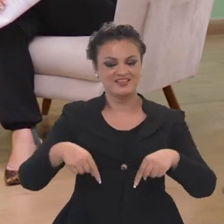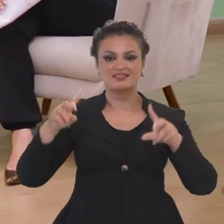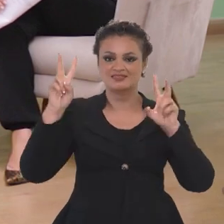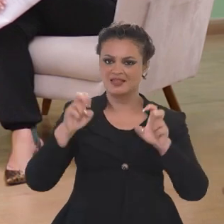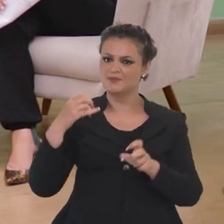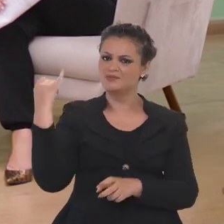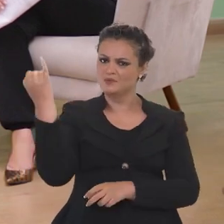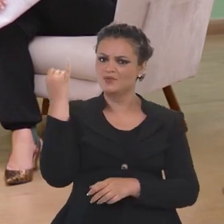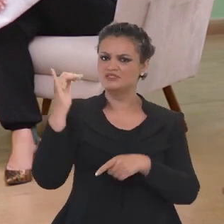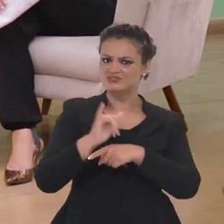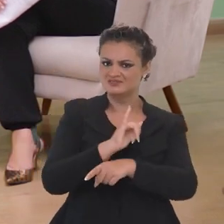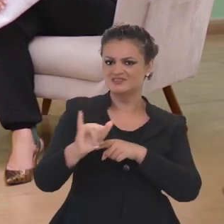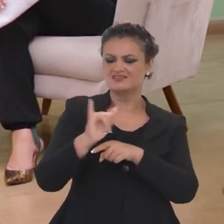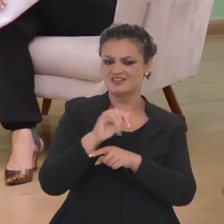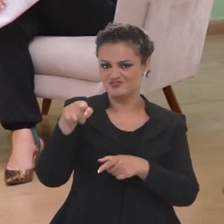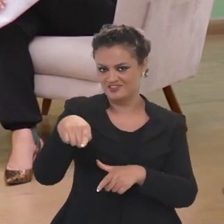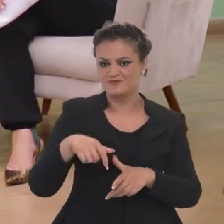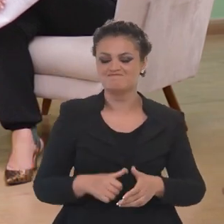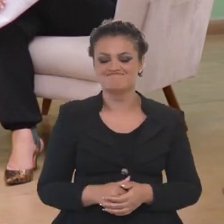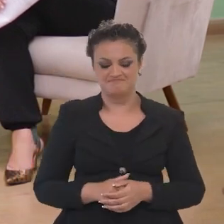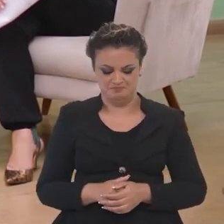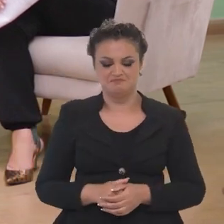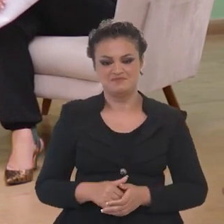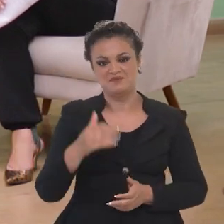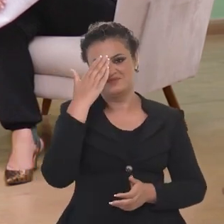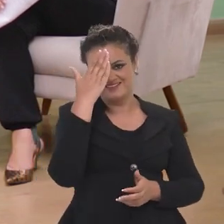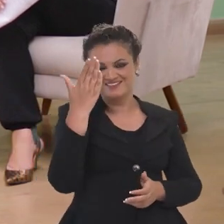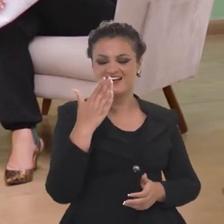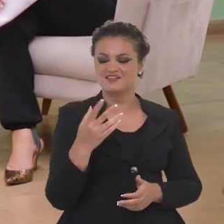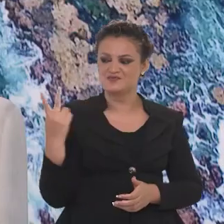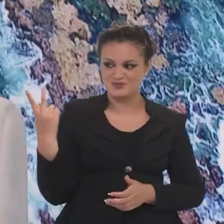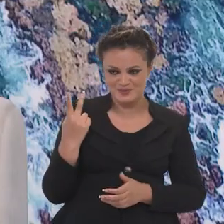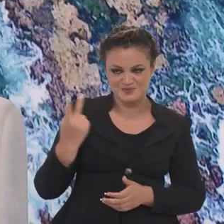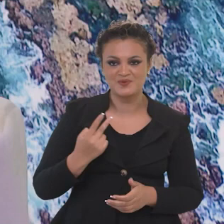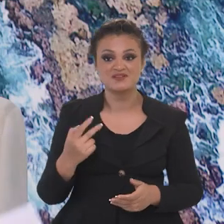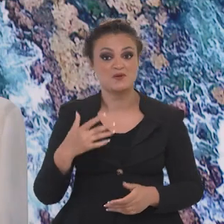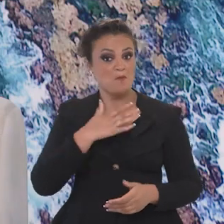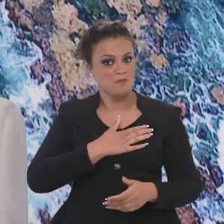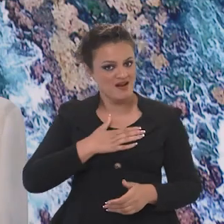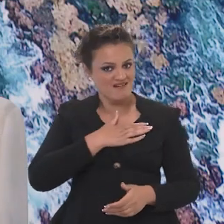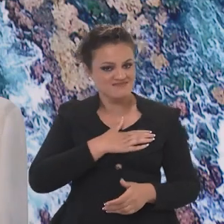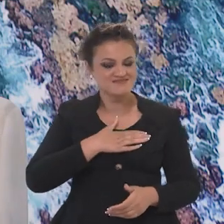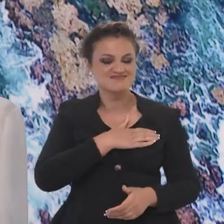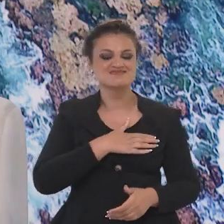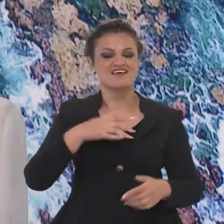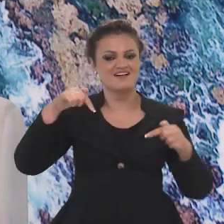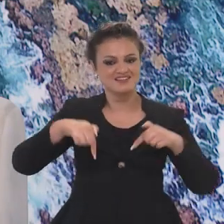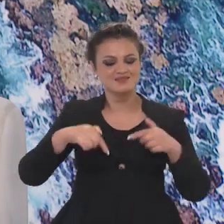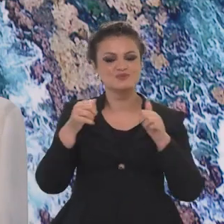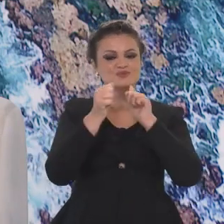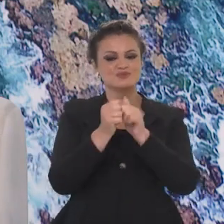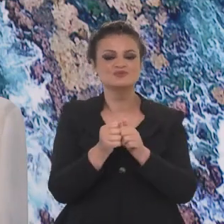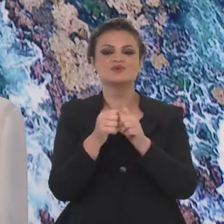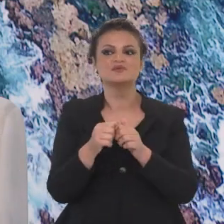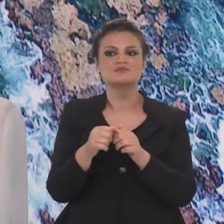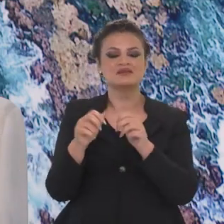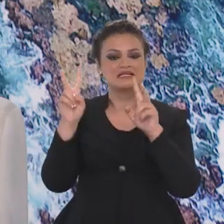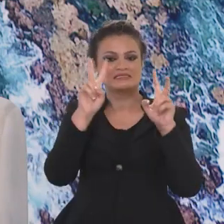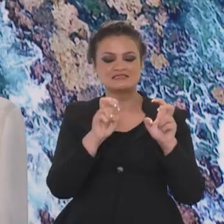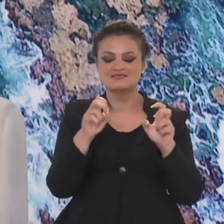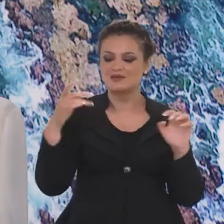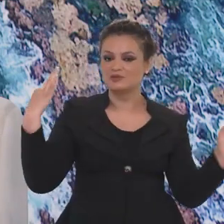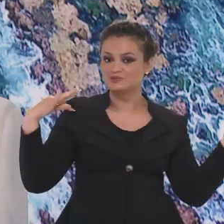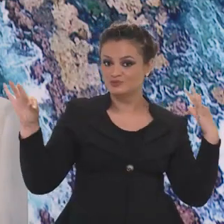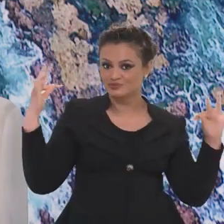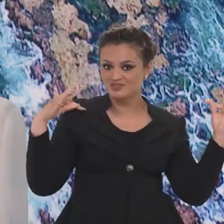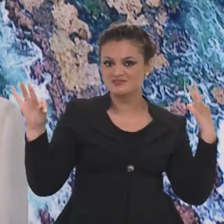Brasil em pauta, falando de um tema tão estratégico para o Brasil. Obrigado, Paulo, obrigado, Jaqueline. É prazer enorme estar aqui no programa com vocês para